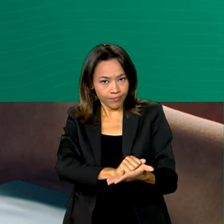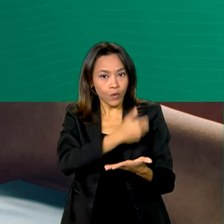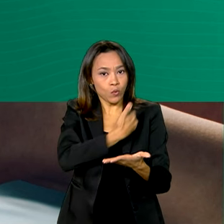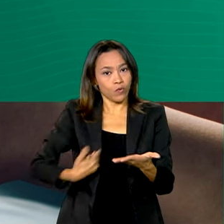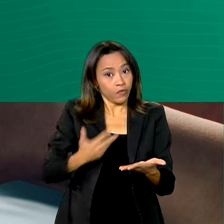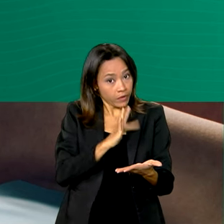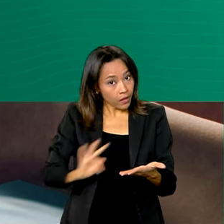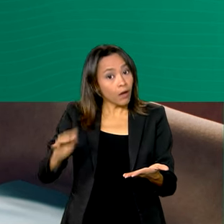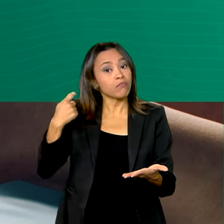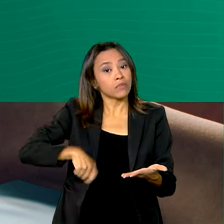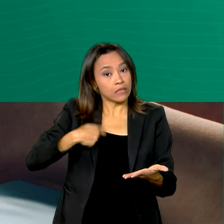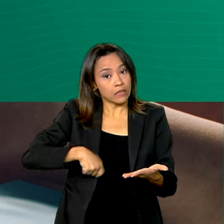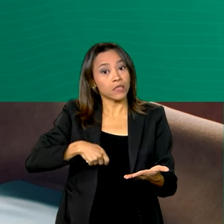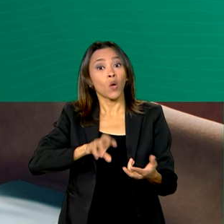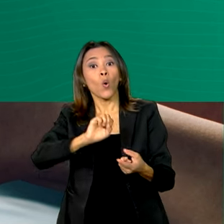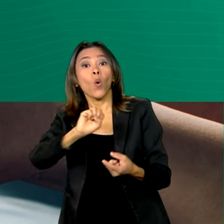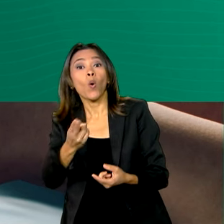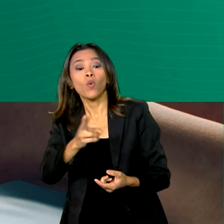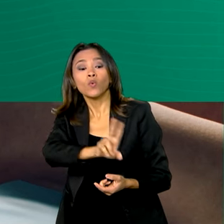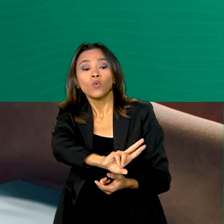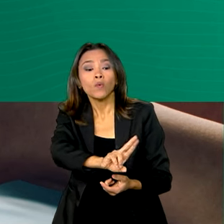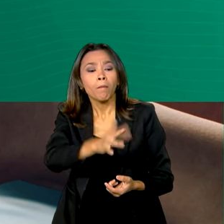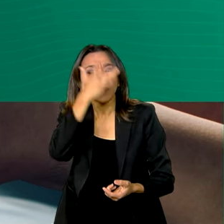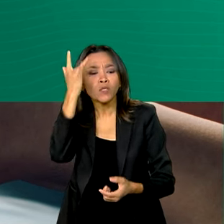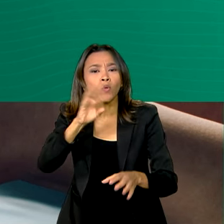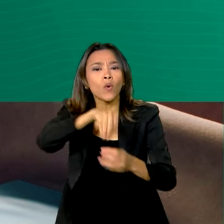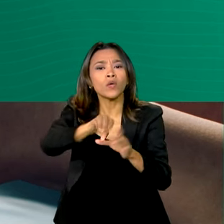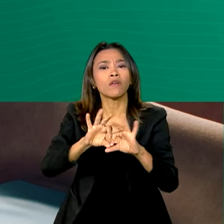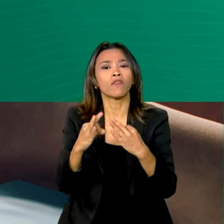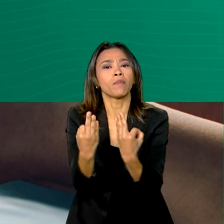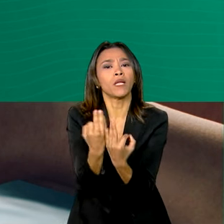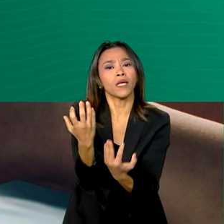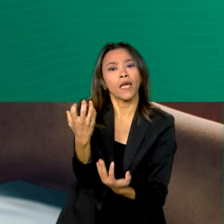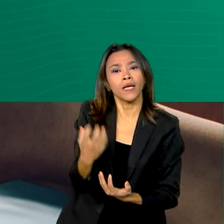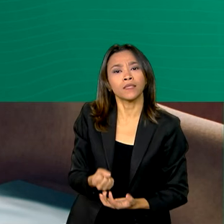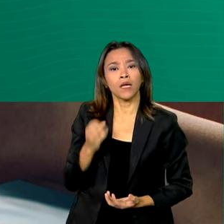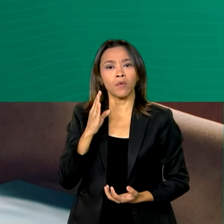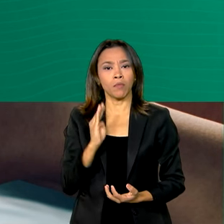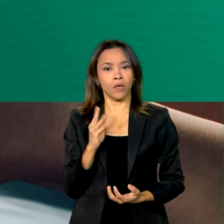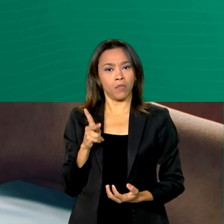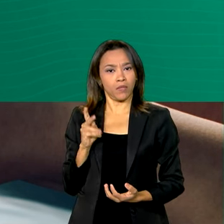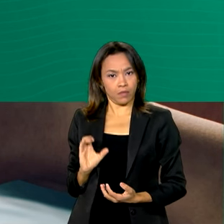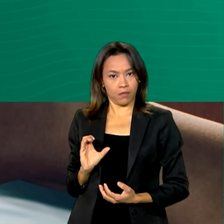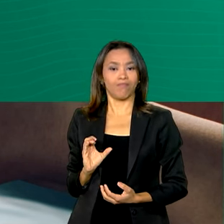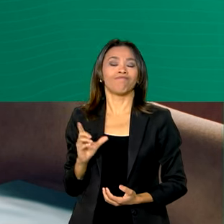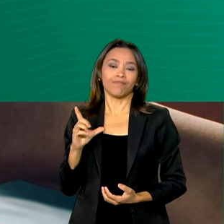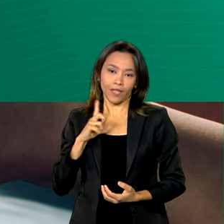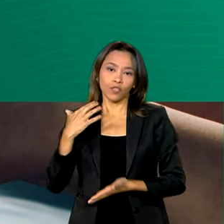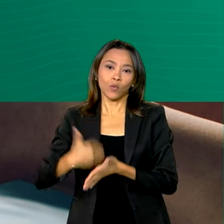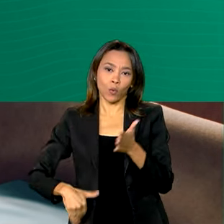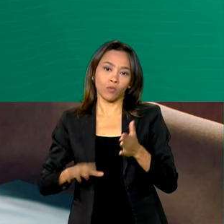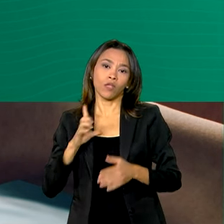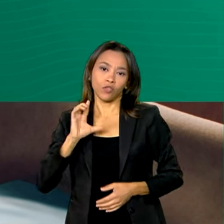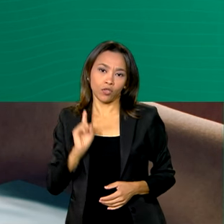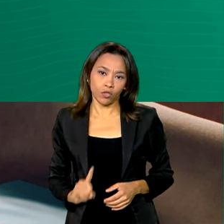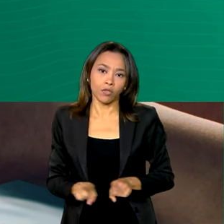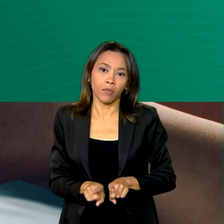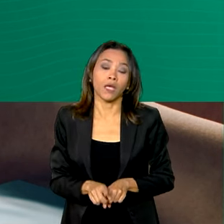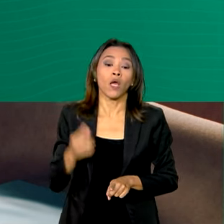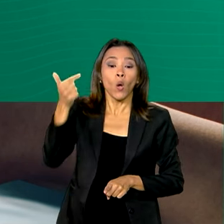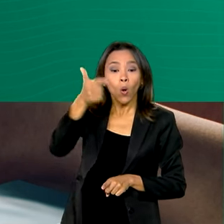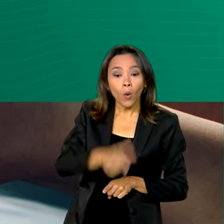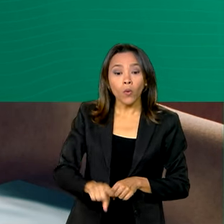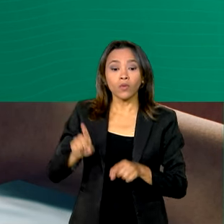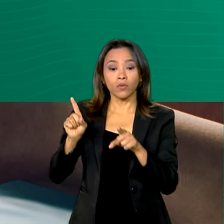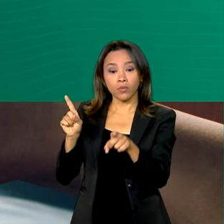Federal ou ter integrantes que recebam o benefício de prestação continuada, o BPC. O desconto será aplicado na tarifa de